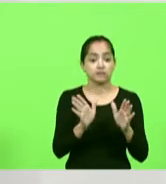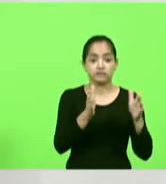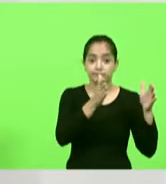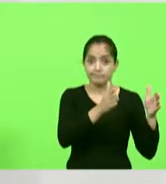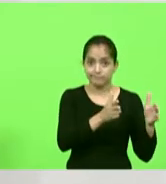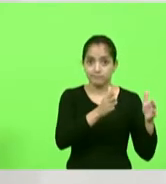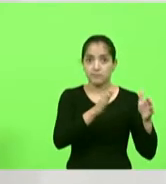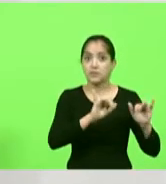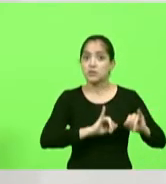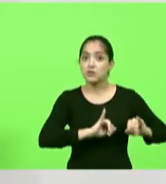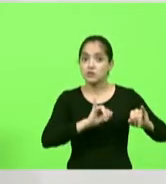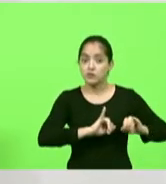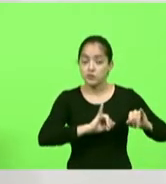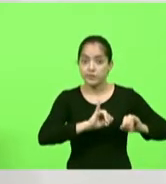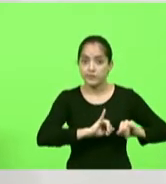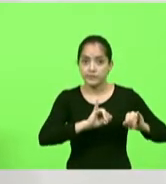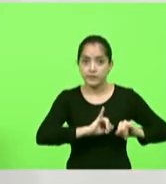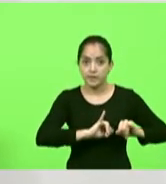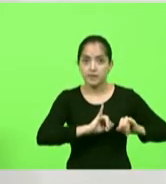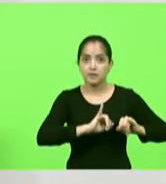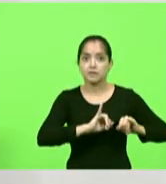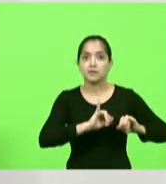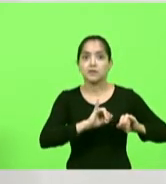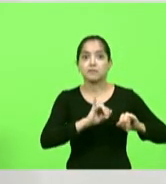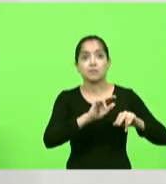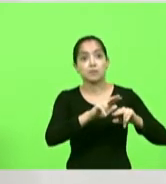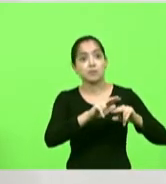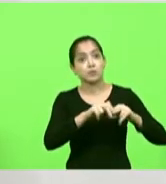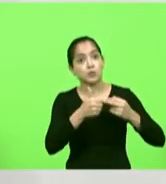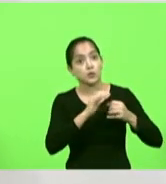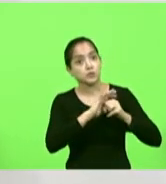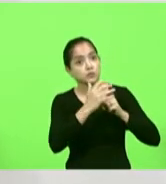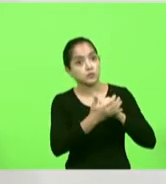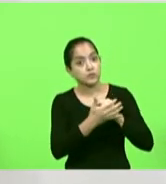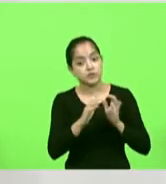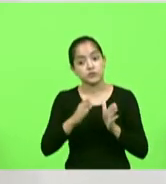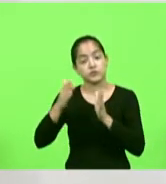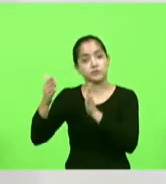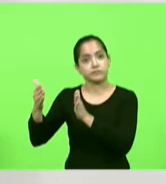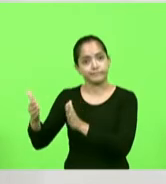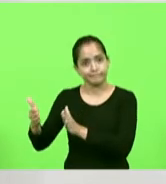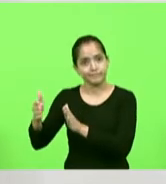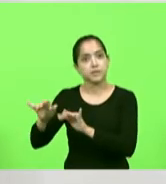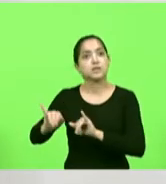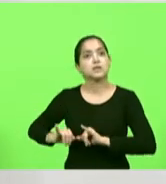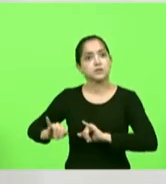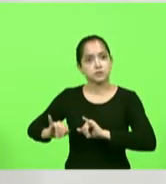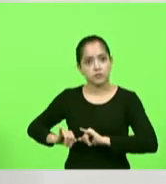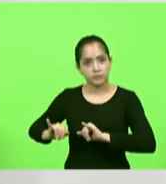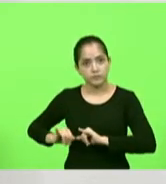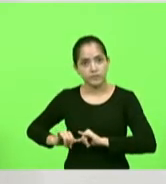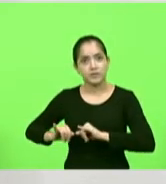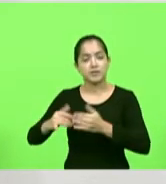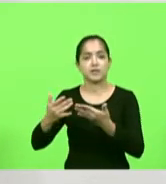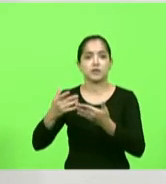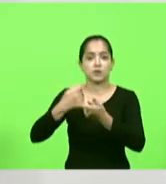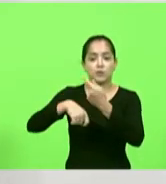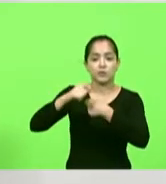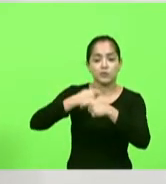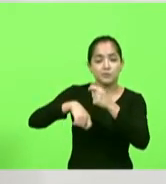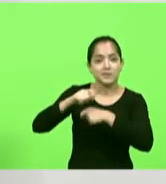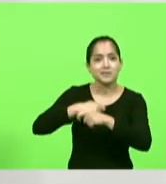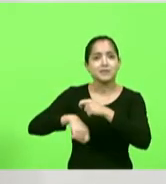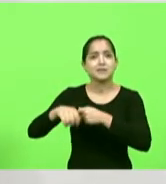que sofreram tanto com o vírus e de outro lado aqueles que sofreram tanto pelos efeitos econômicos do vírus